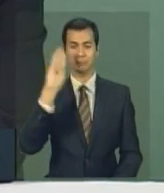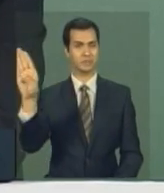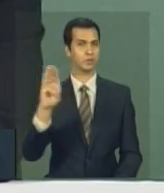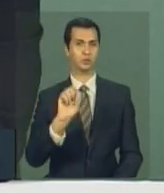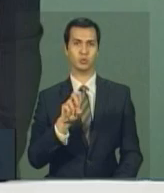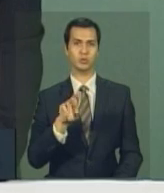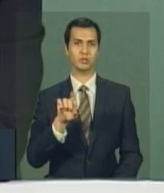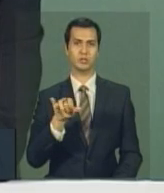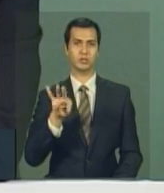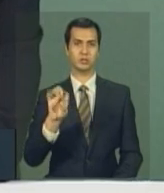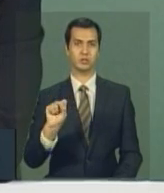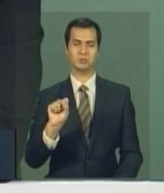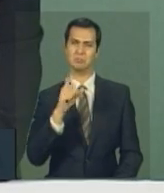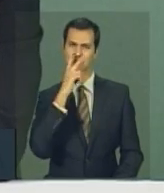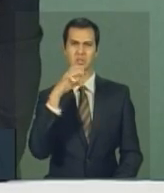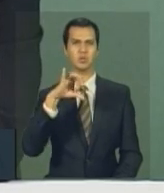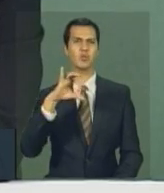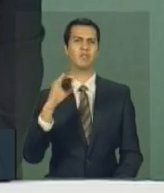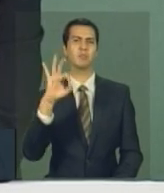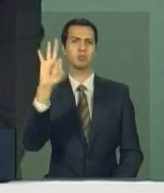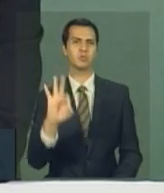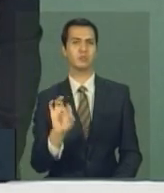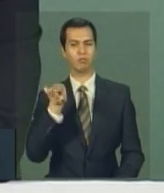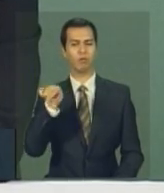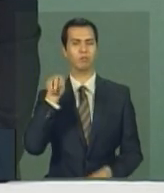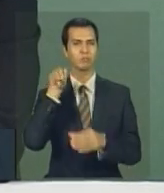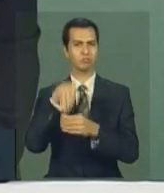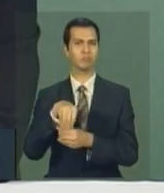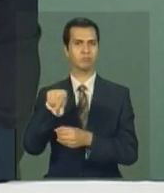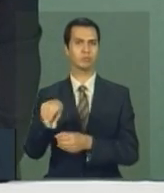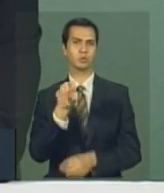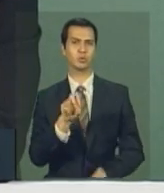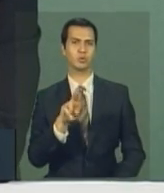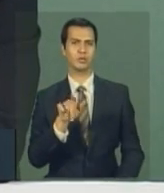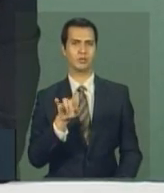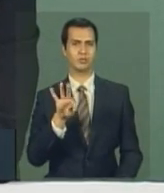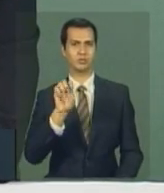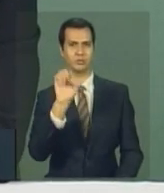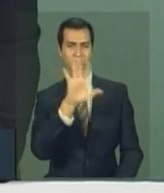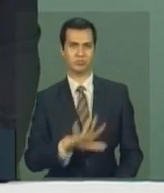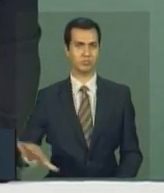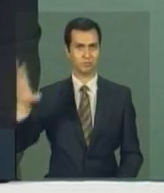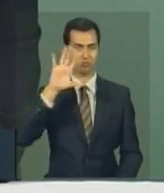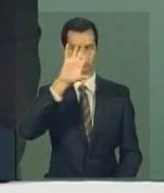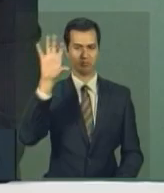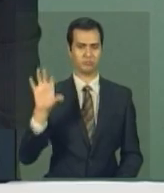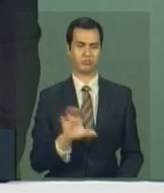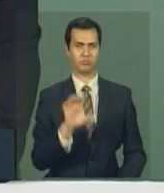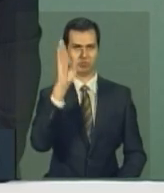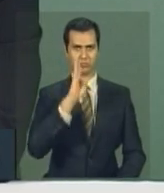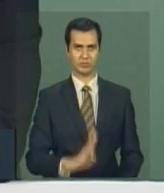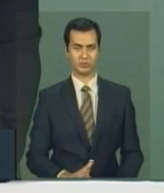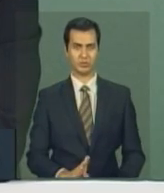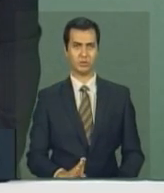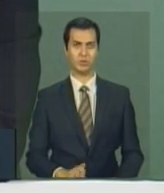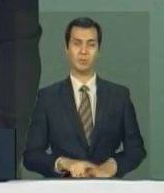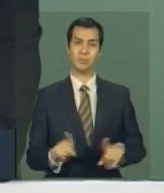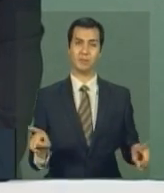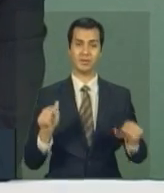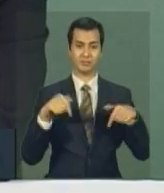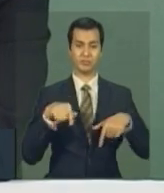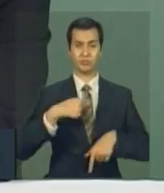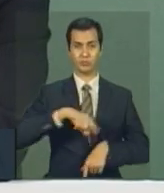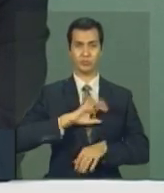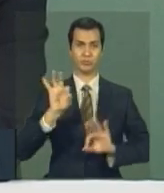sudeste, acho que mais de 90% na região sudeste. É uma concentração muito grande em termos da qualidade da universidade. Agora, no Ciências Sem